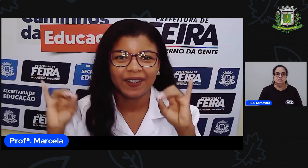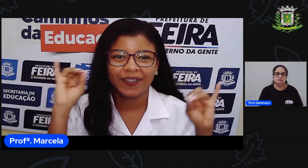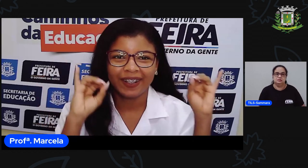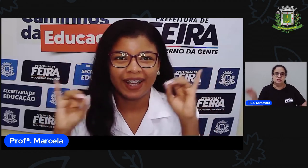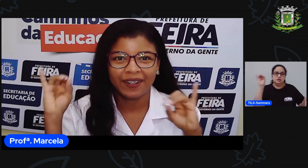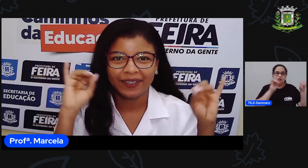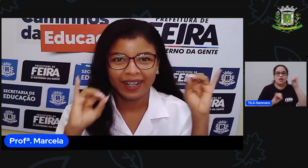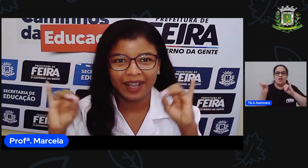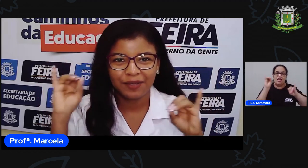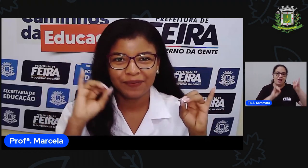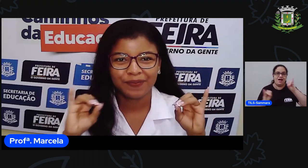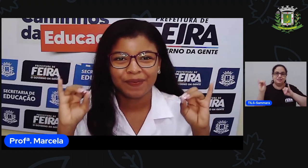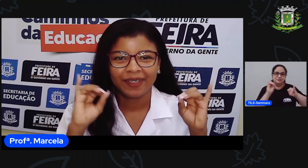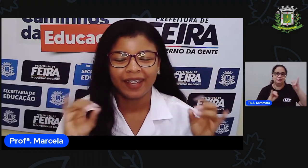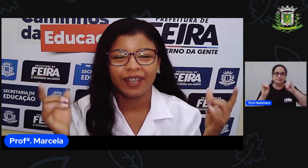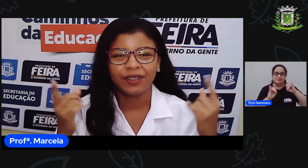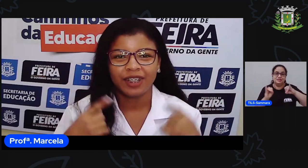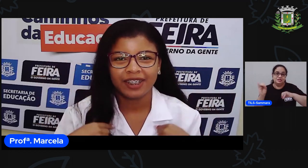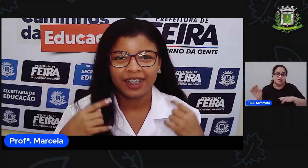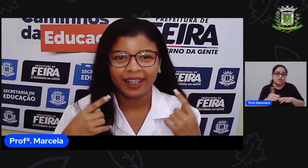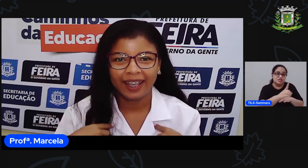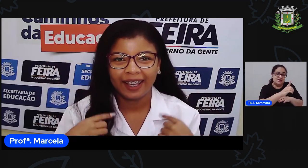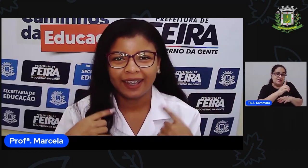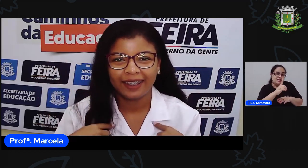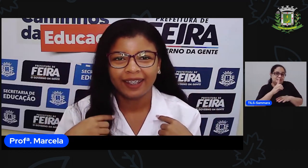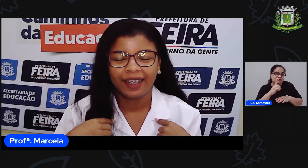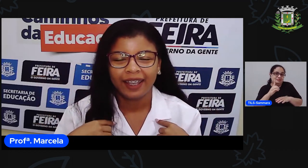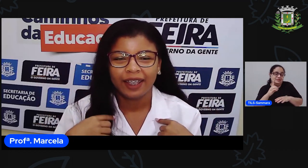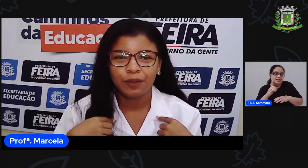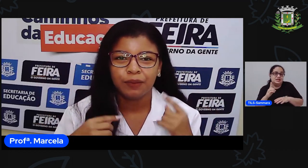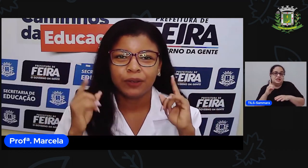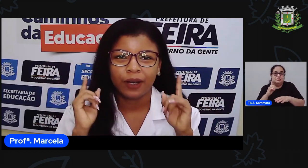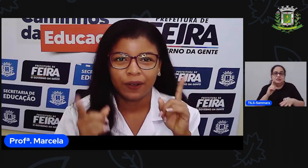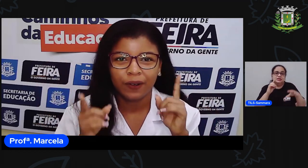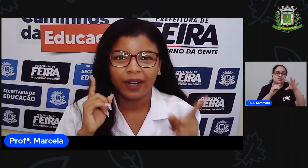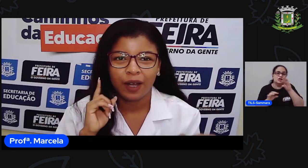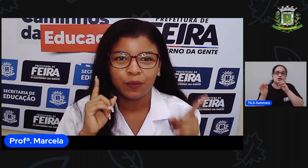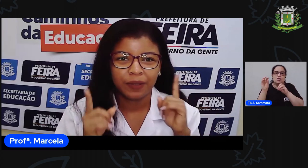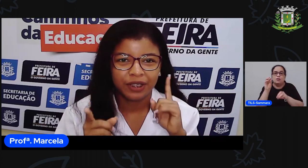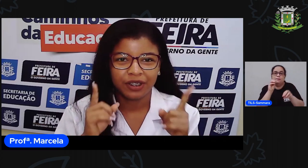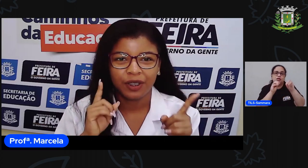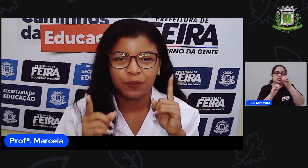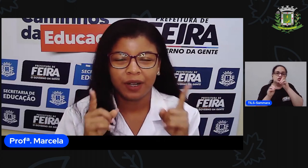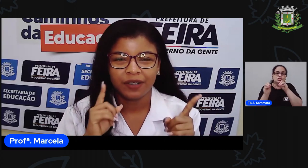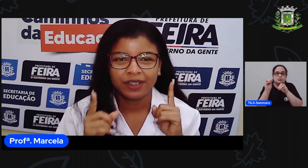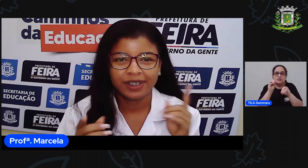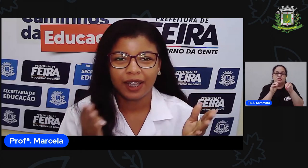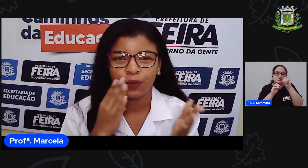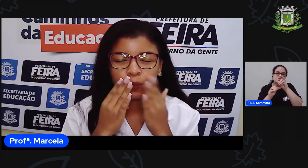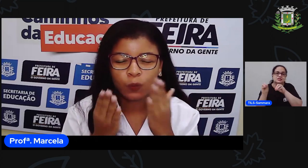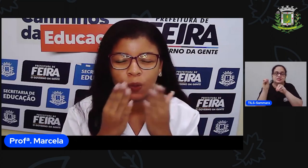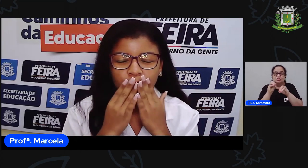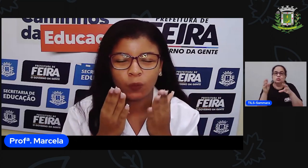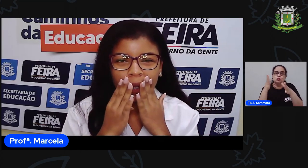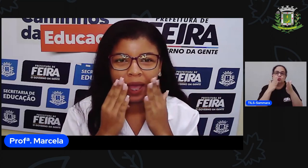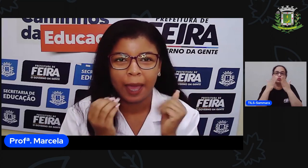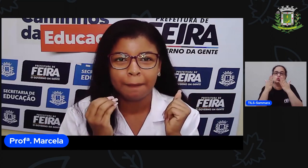Olá, olá! Eu já cheguei e mando agora um beijinho pra você.